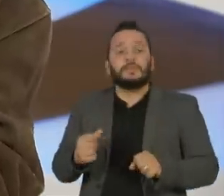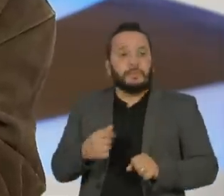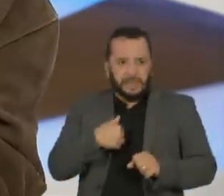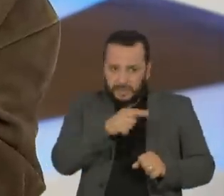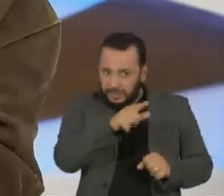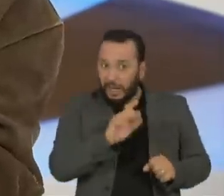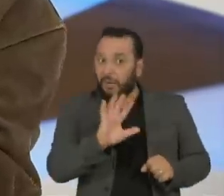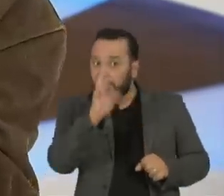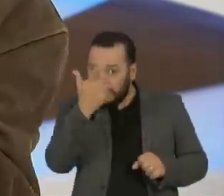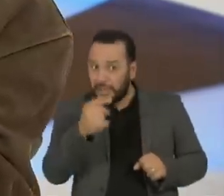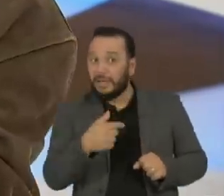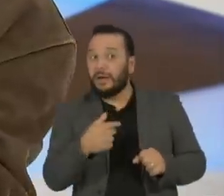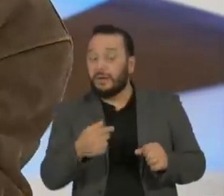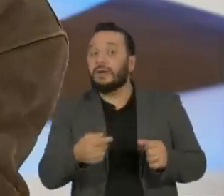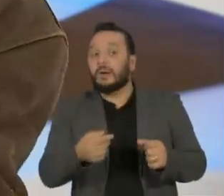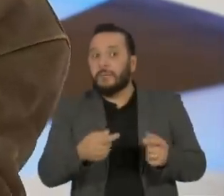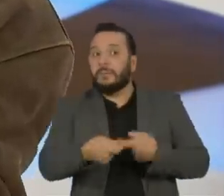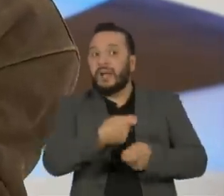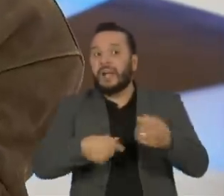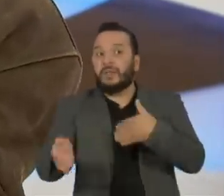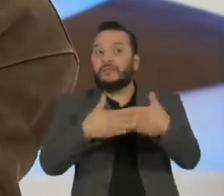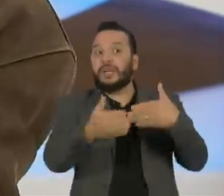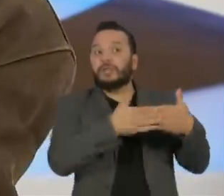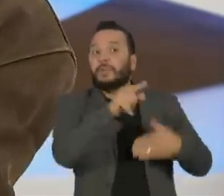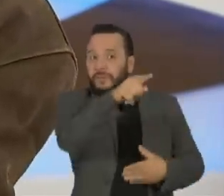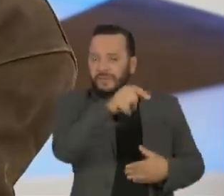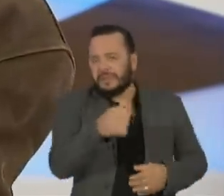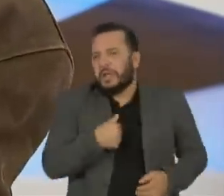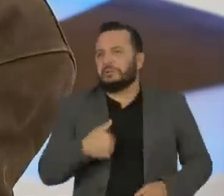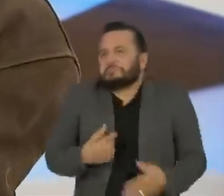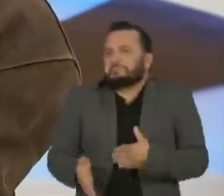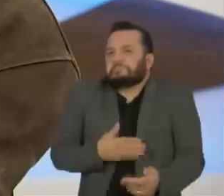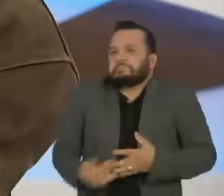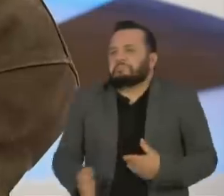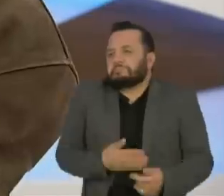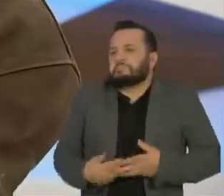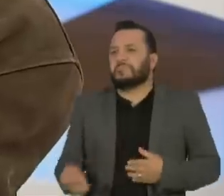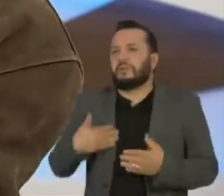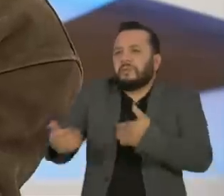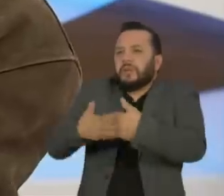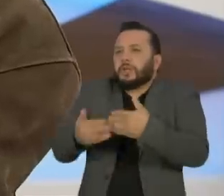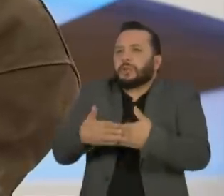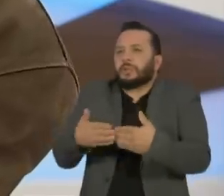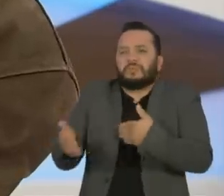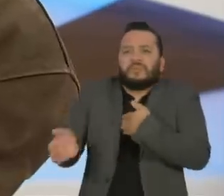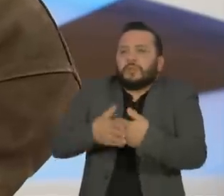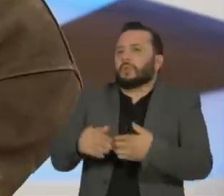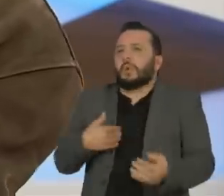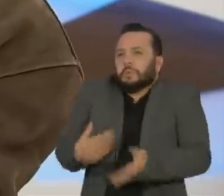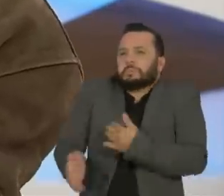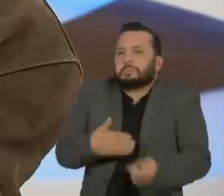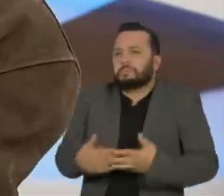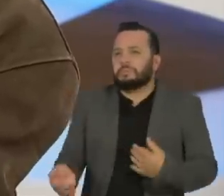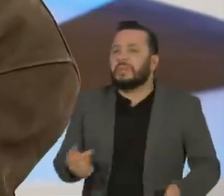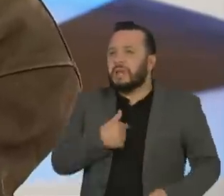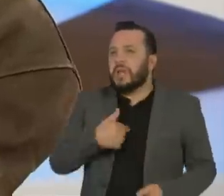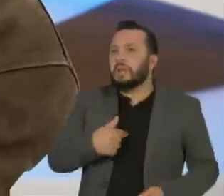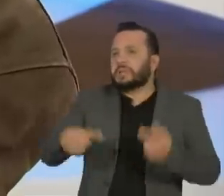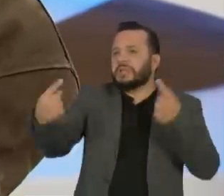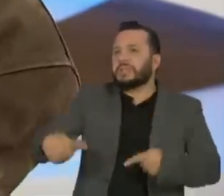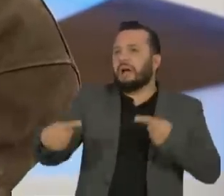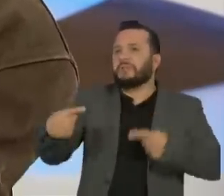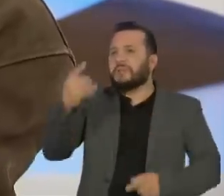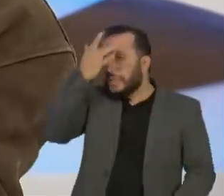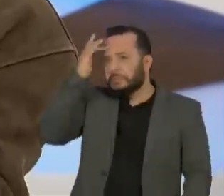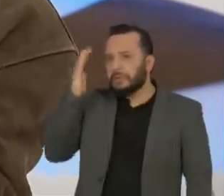Azar dos fatos. Eu não estou nem aí, eu sou insimonalizável, eu já falei isso, né? E acho que eu desafiei isso. Várias pessoas falam,